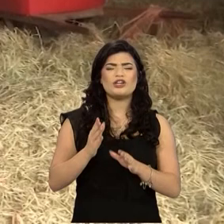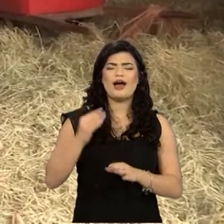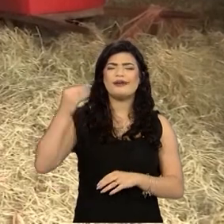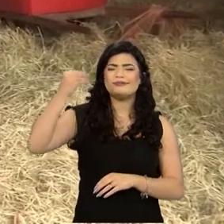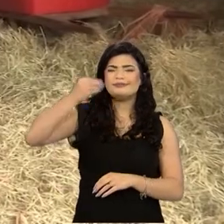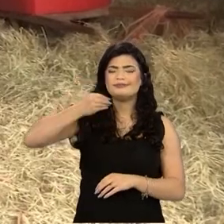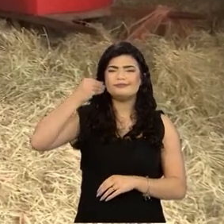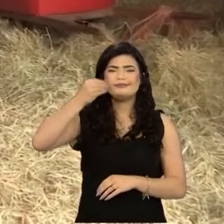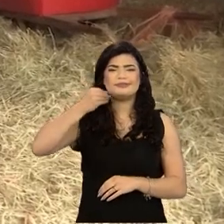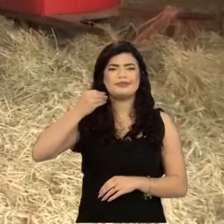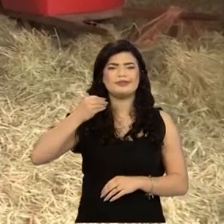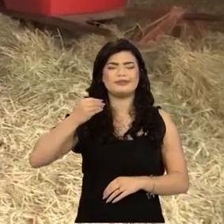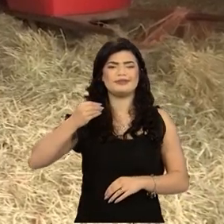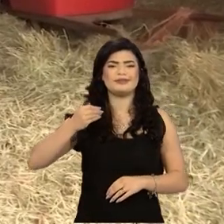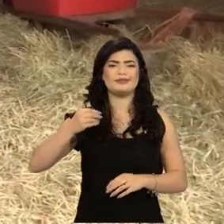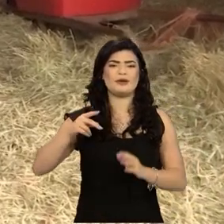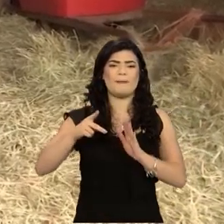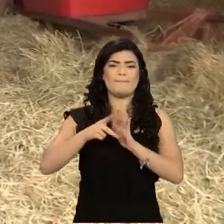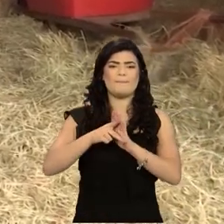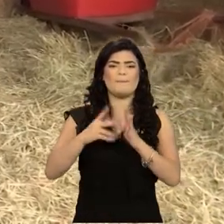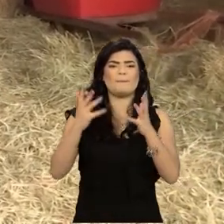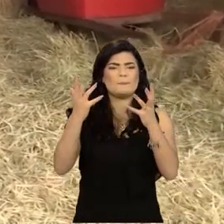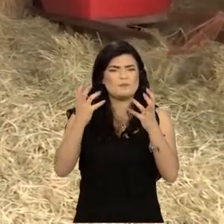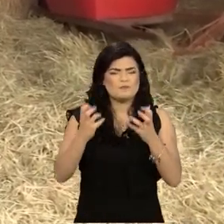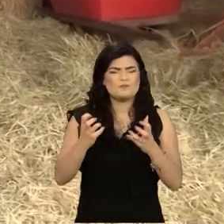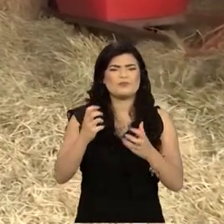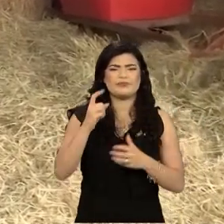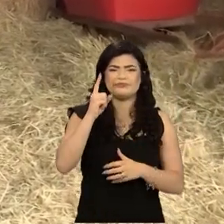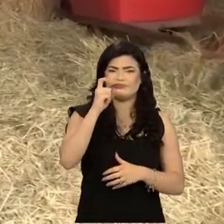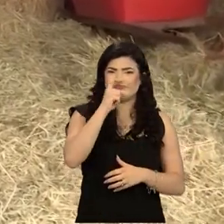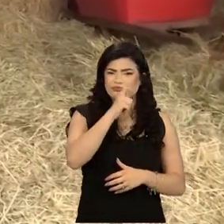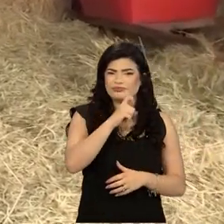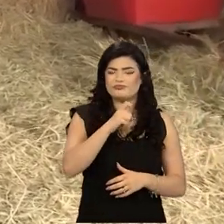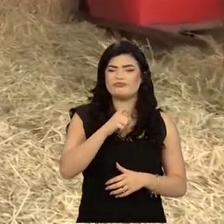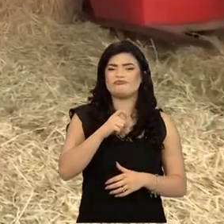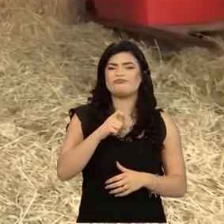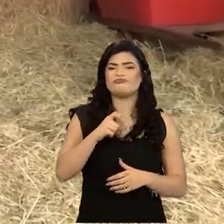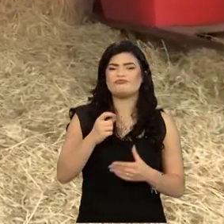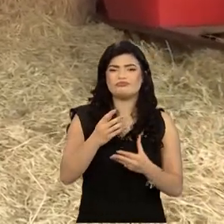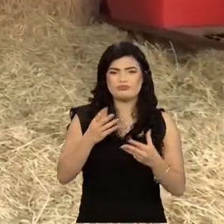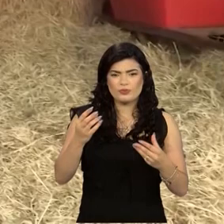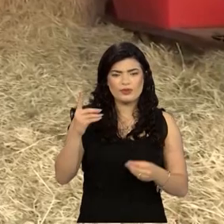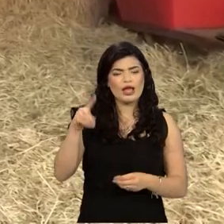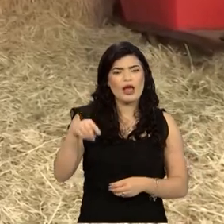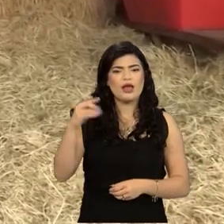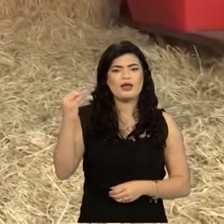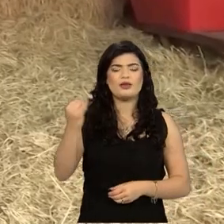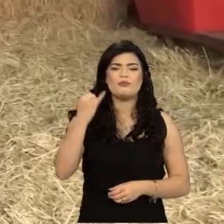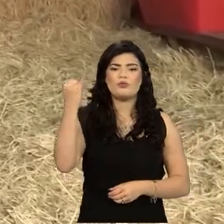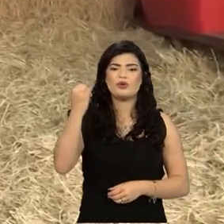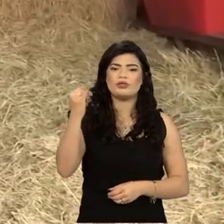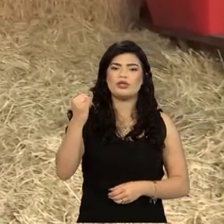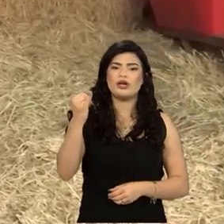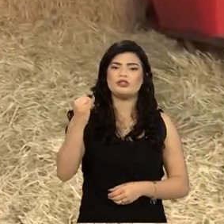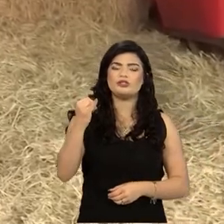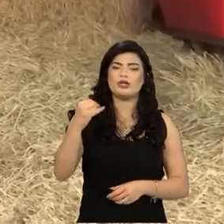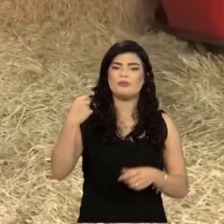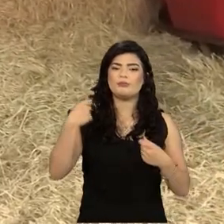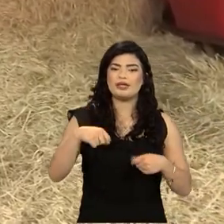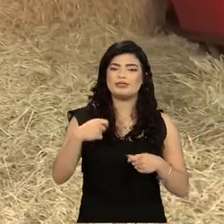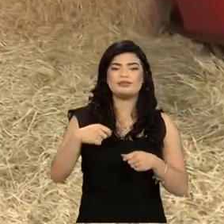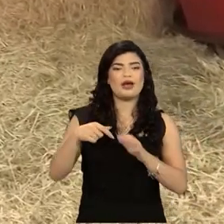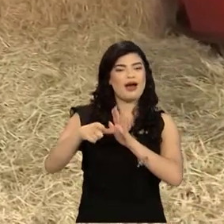de período seco muito intenso, extremos, é fundamental o cara ter um bom